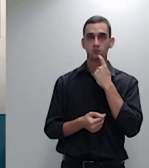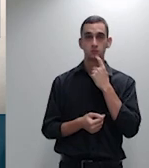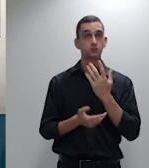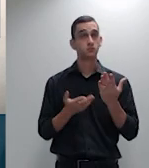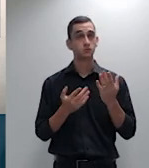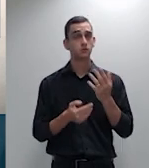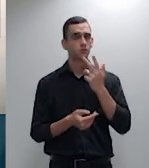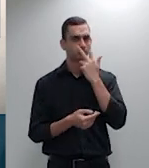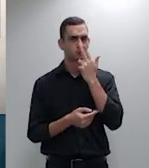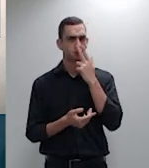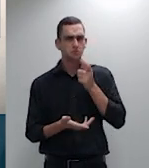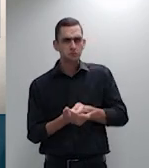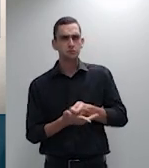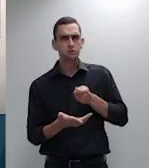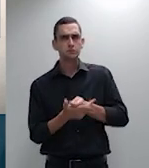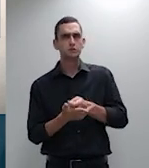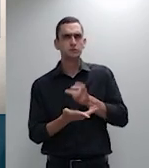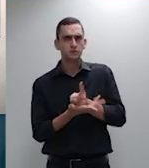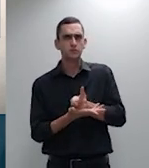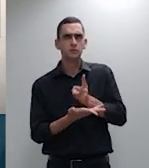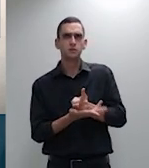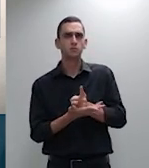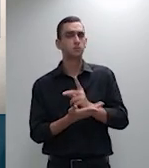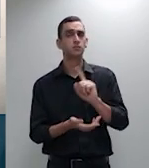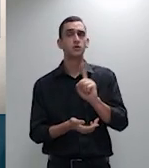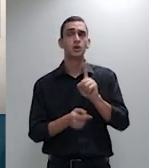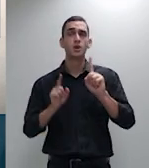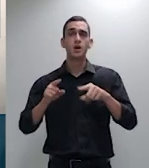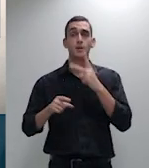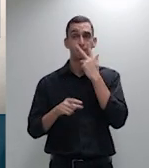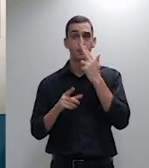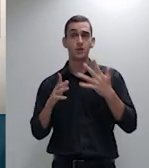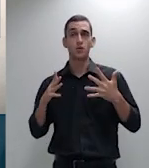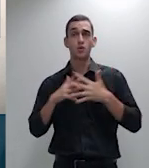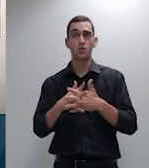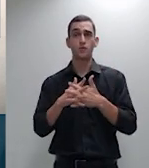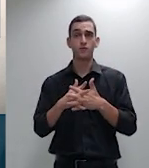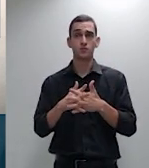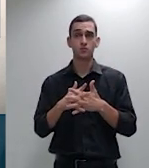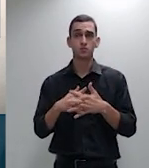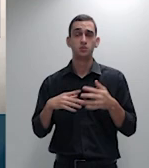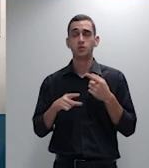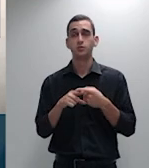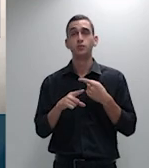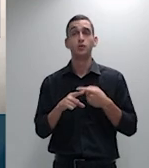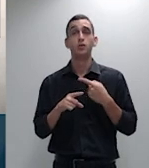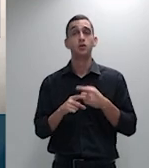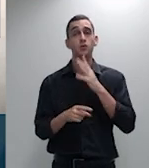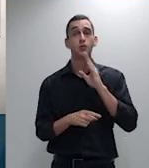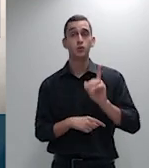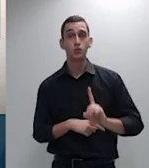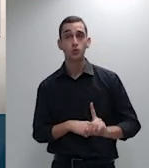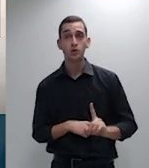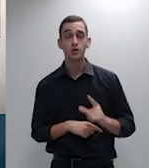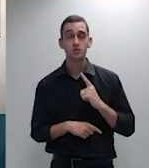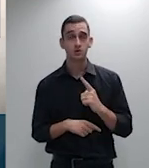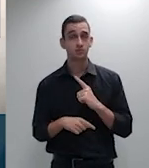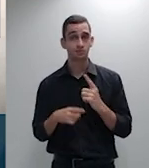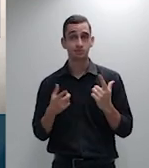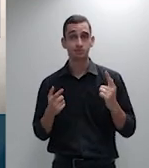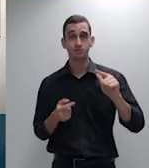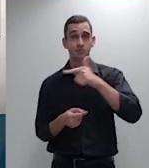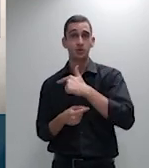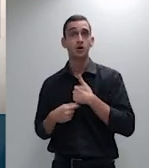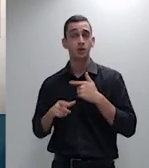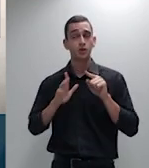porque não houve o reconhecimento da independência eu procurei aqui demonstrar que ela foi afastada